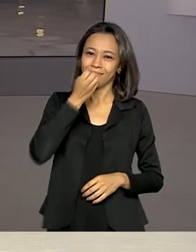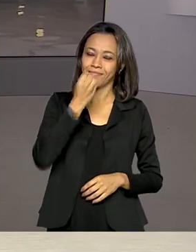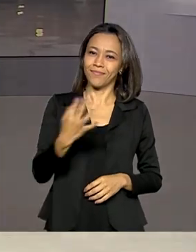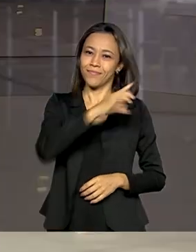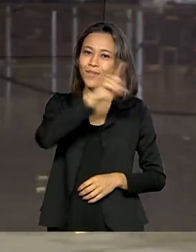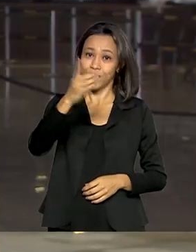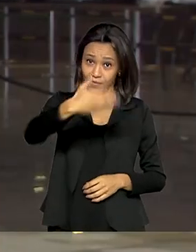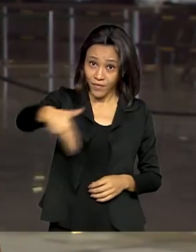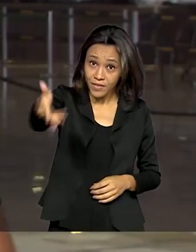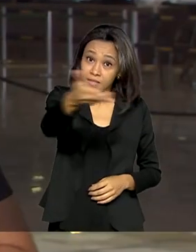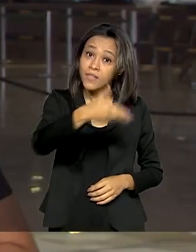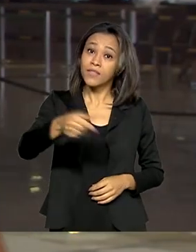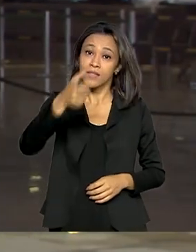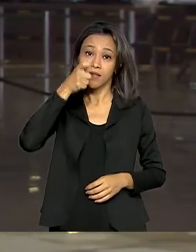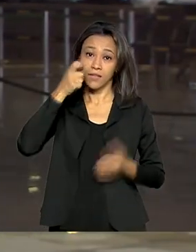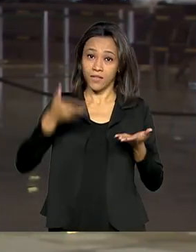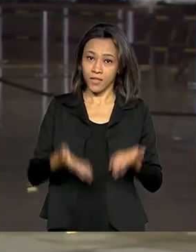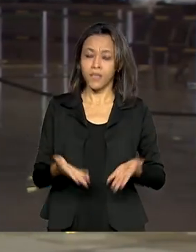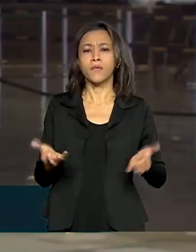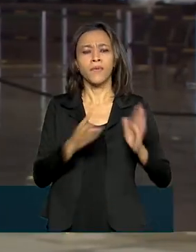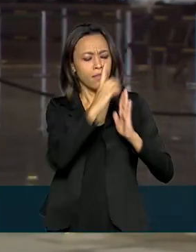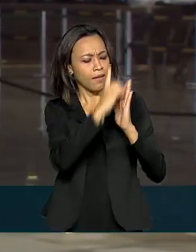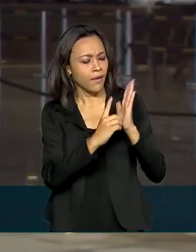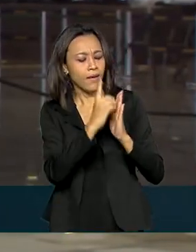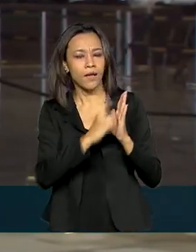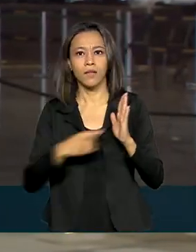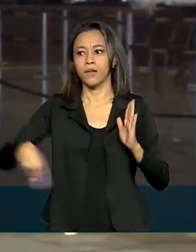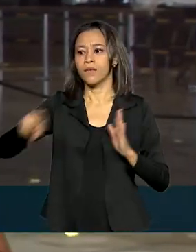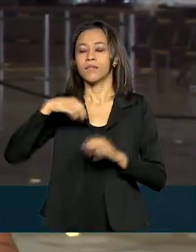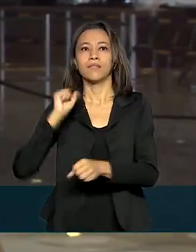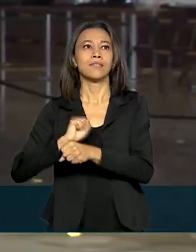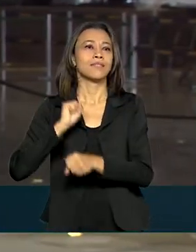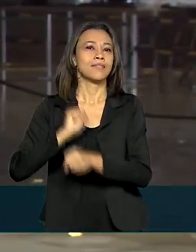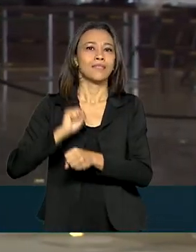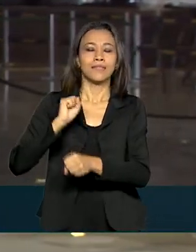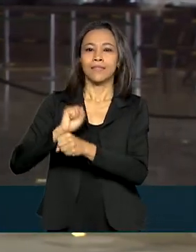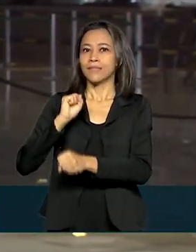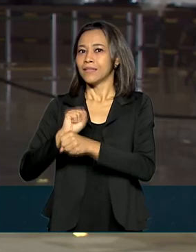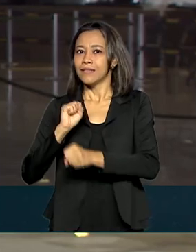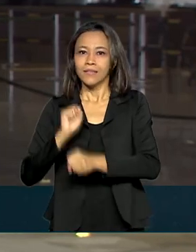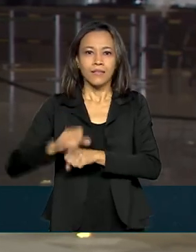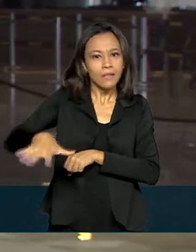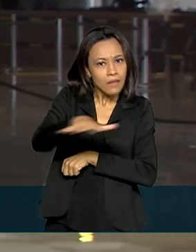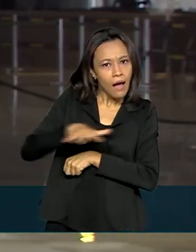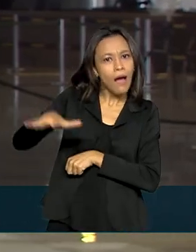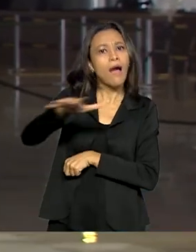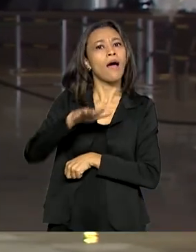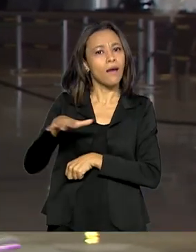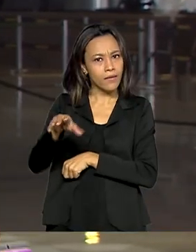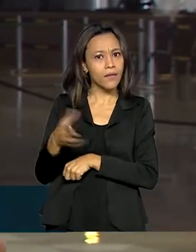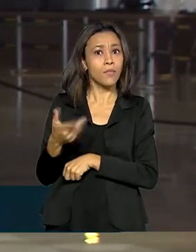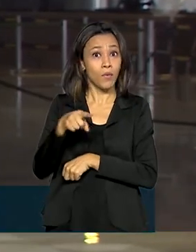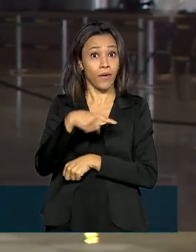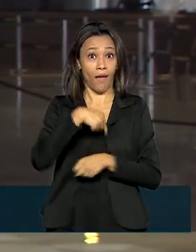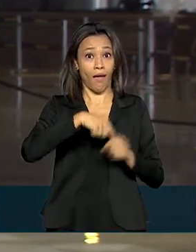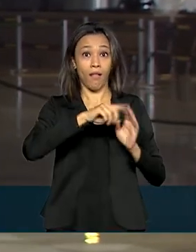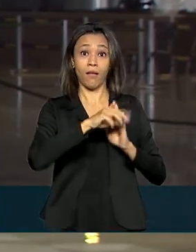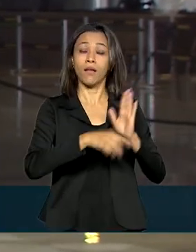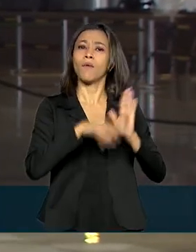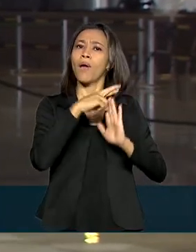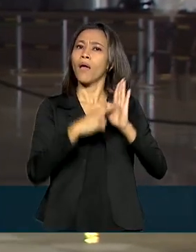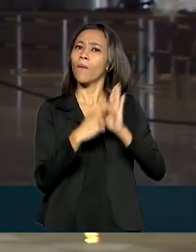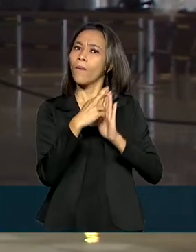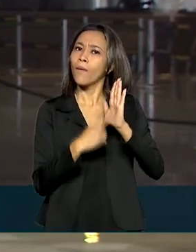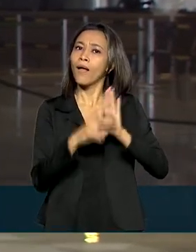também pra quem tá conosco. Olha, esse decreto ele era muito esperado pelo setor de telecomunicações porque ele regulamenta a lei geral de antenas